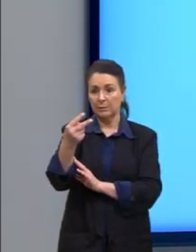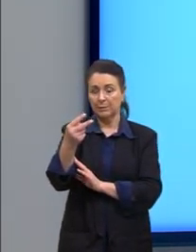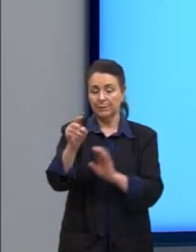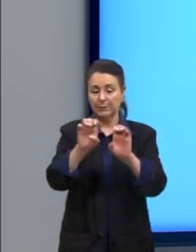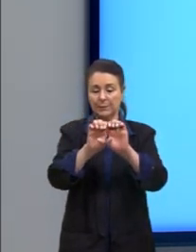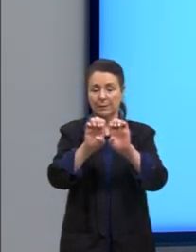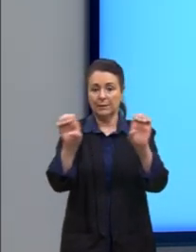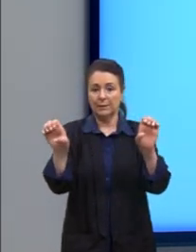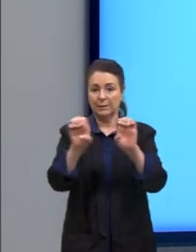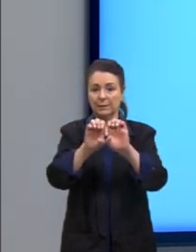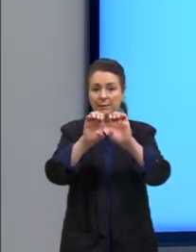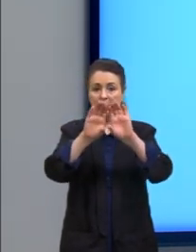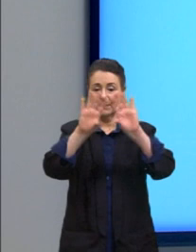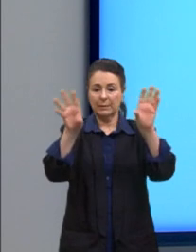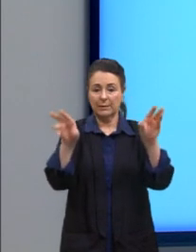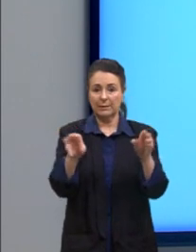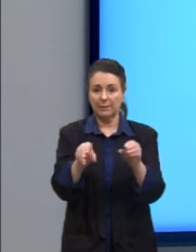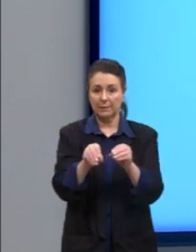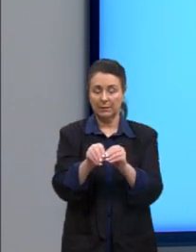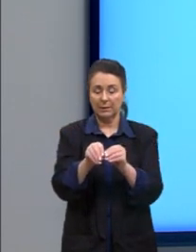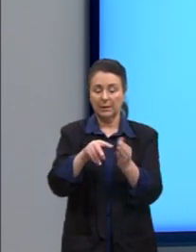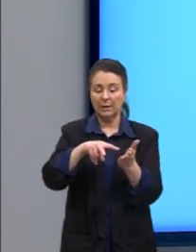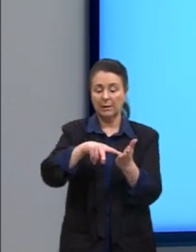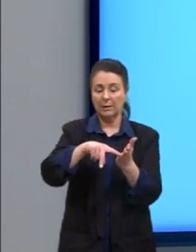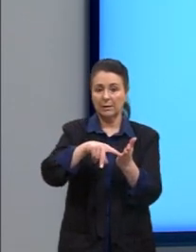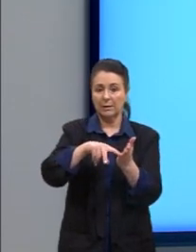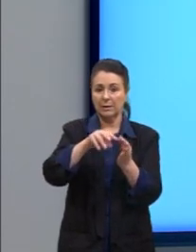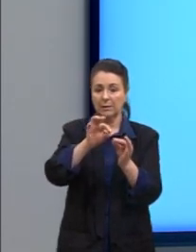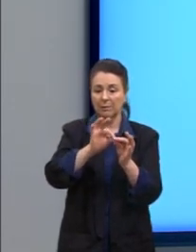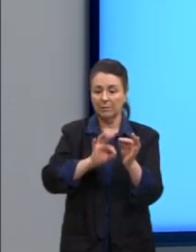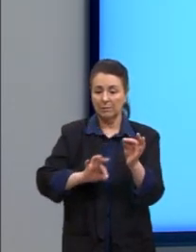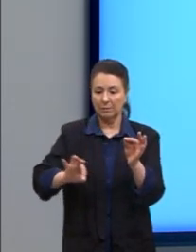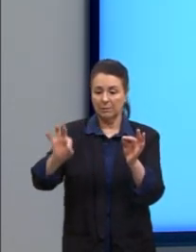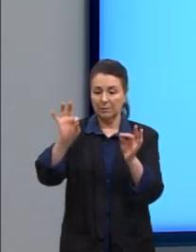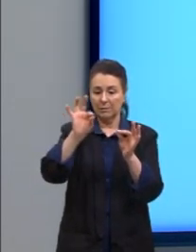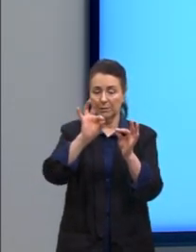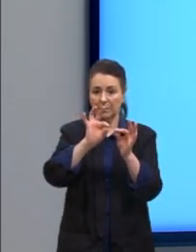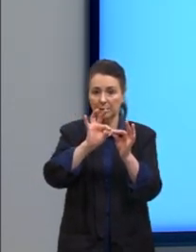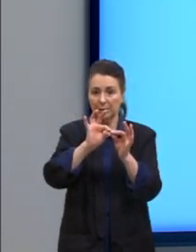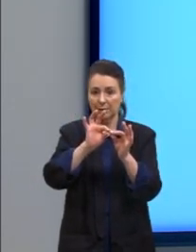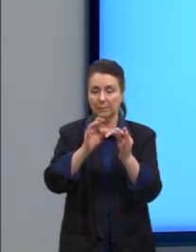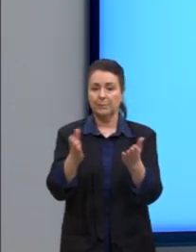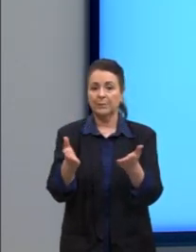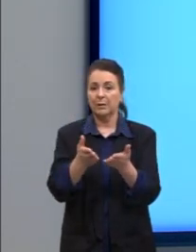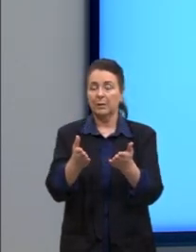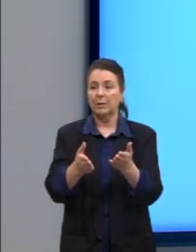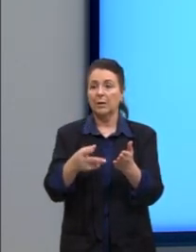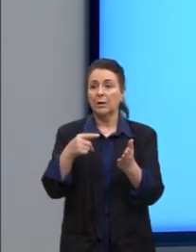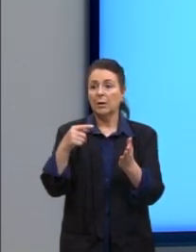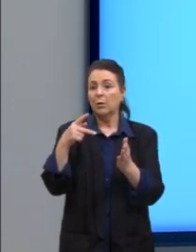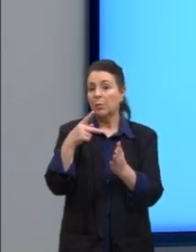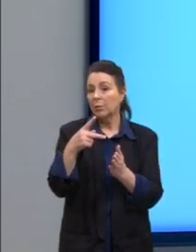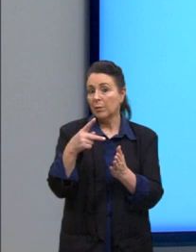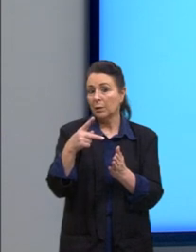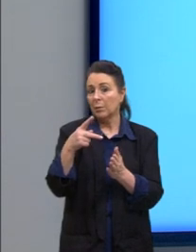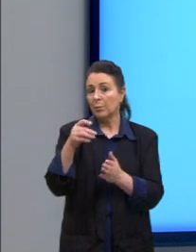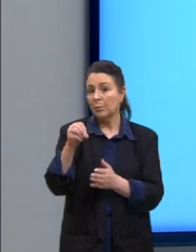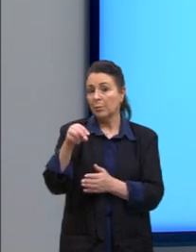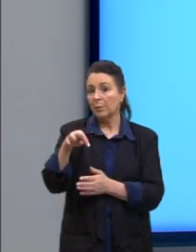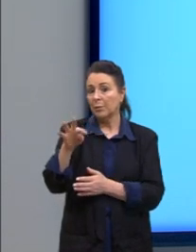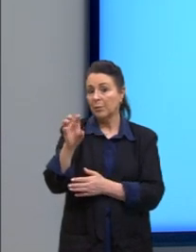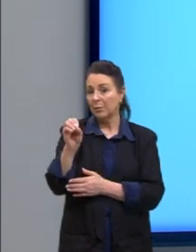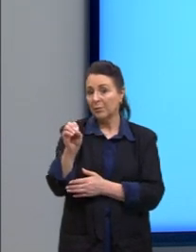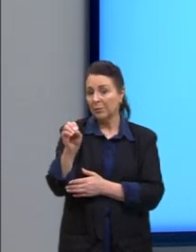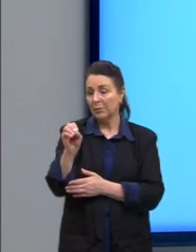reduzida de uma circunferência. E aí, nós vamos ver, vamos considerar um ponto P, e a coordenada do ponto